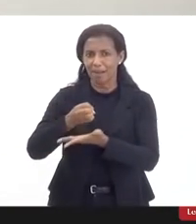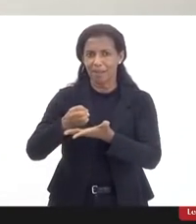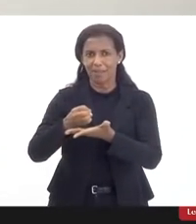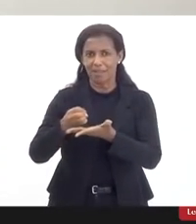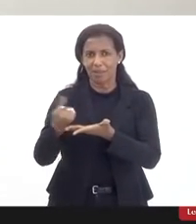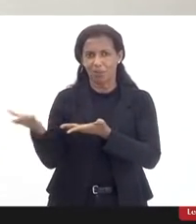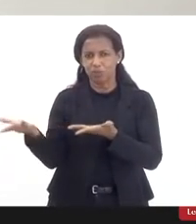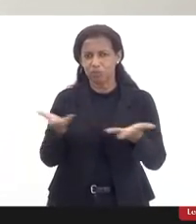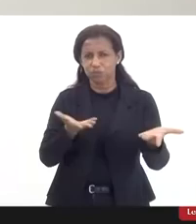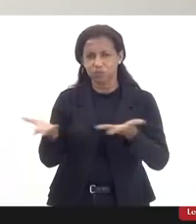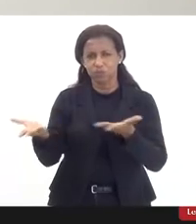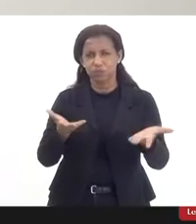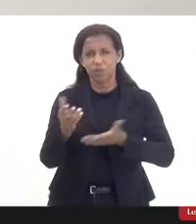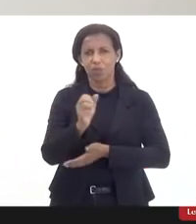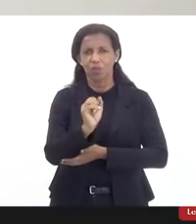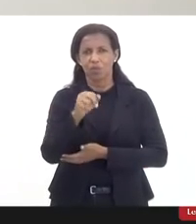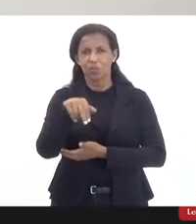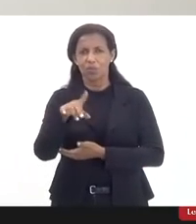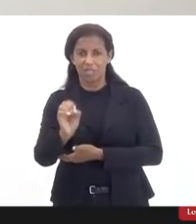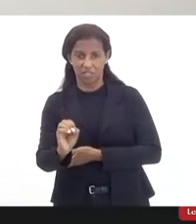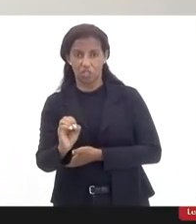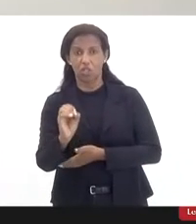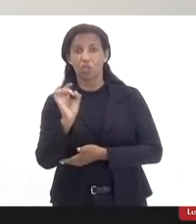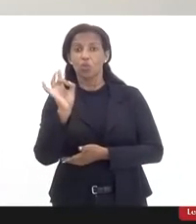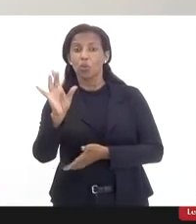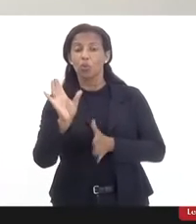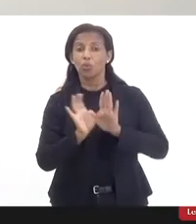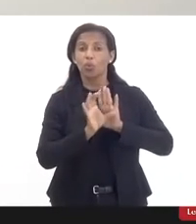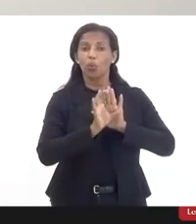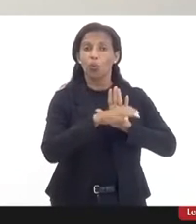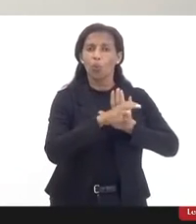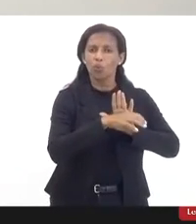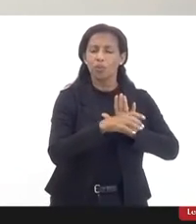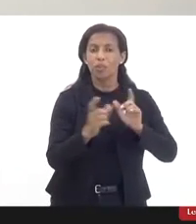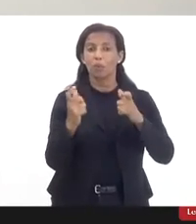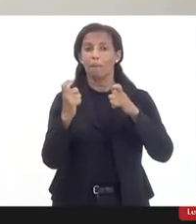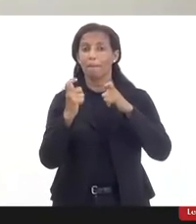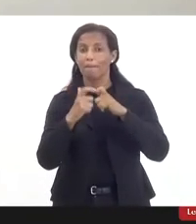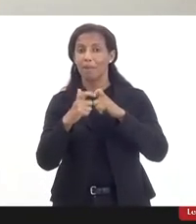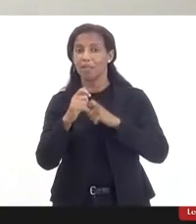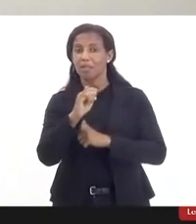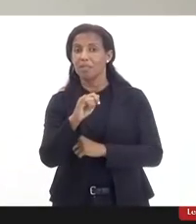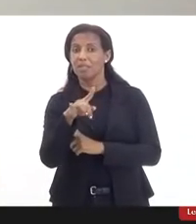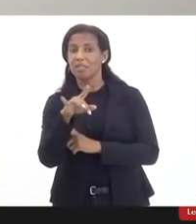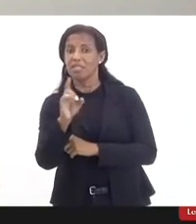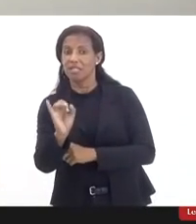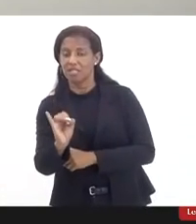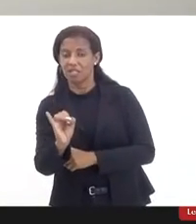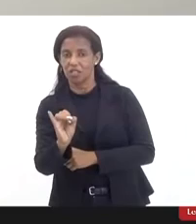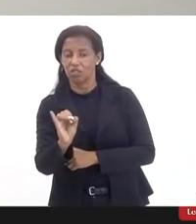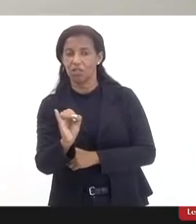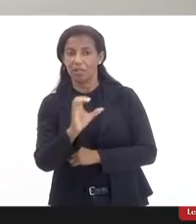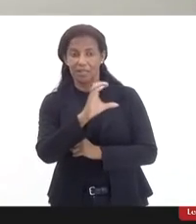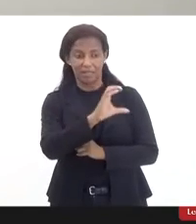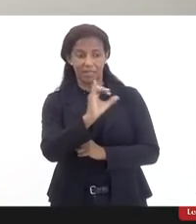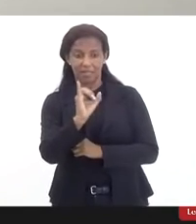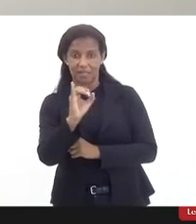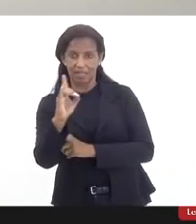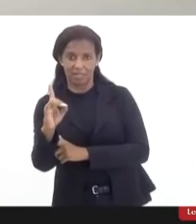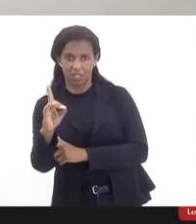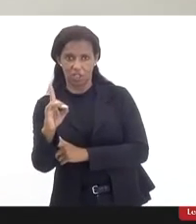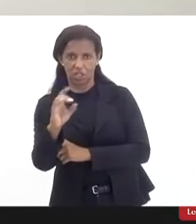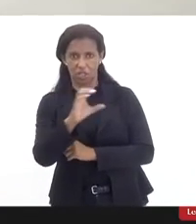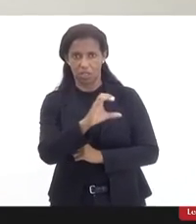uma questão, esse conceito médico do sídio, que é a Classificação Internacional de Doenças, ele foi